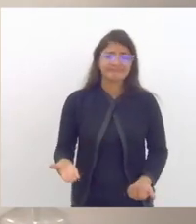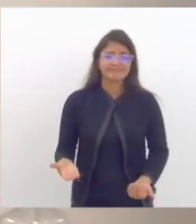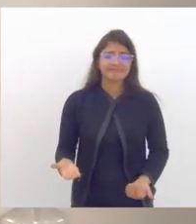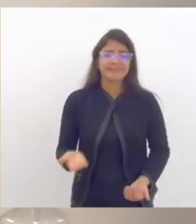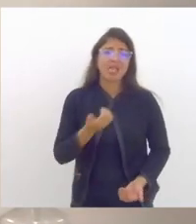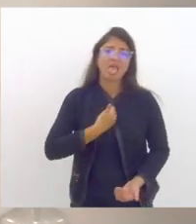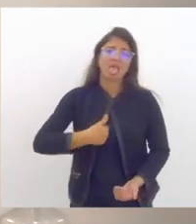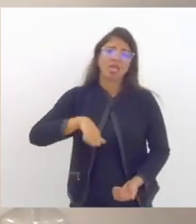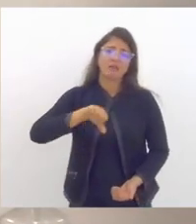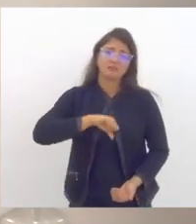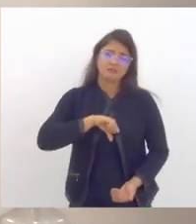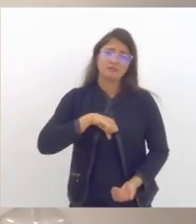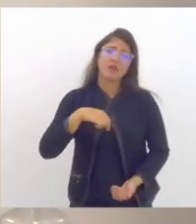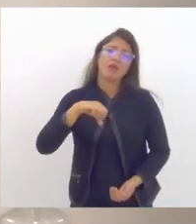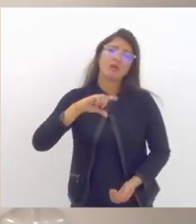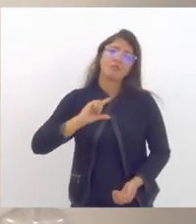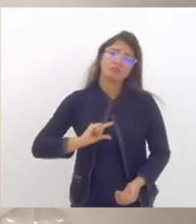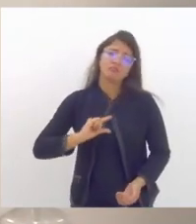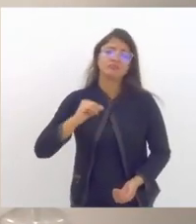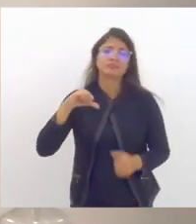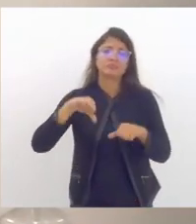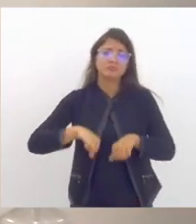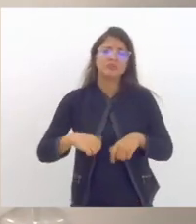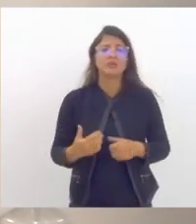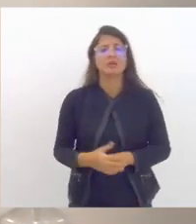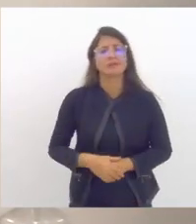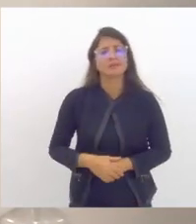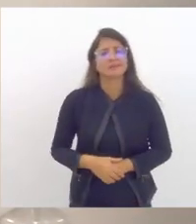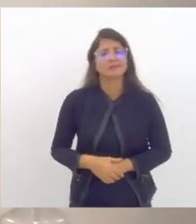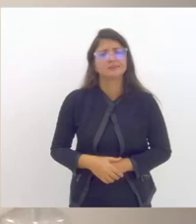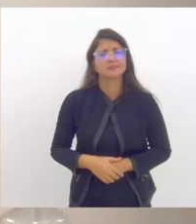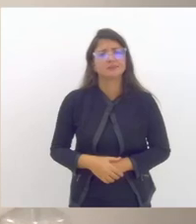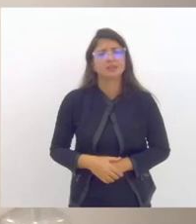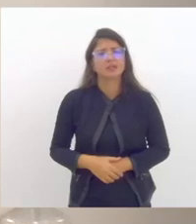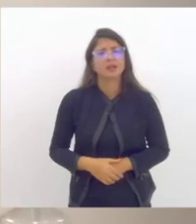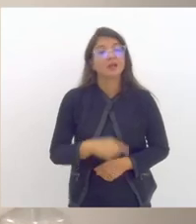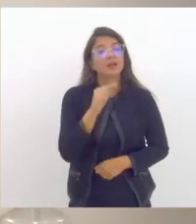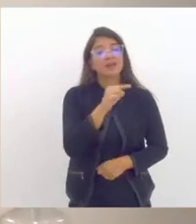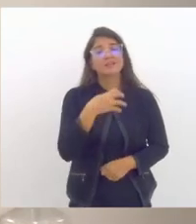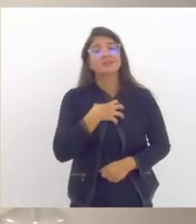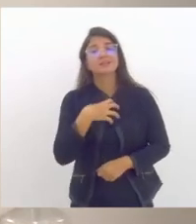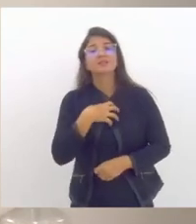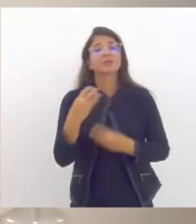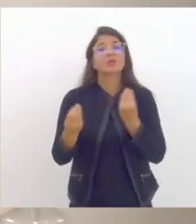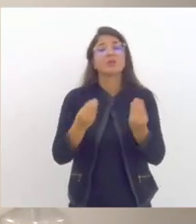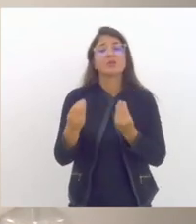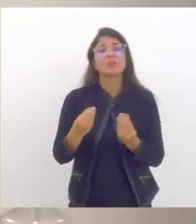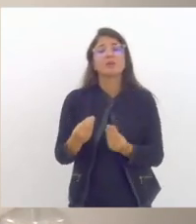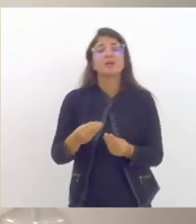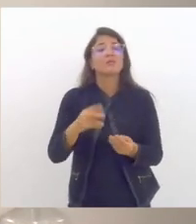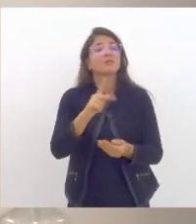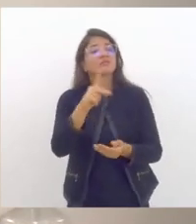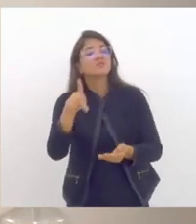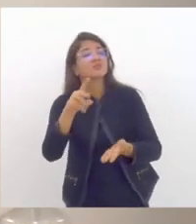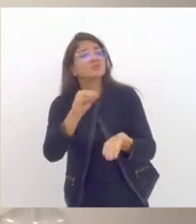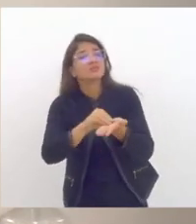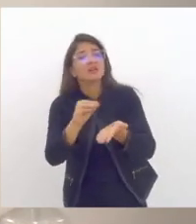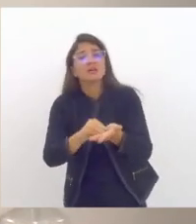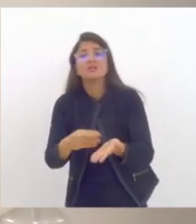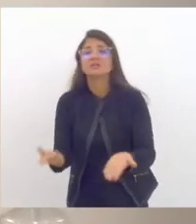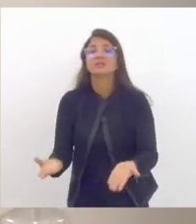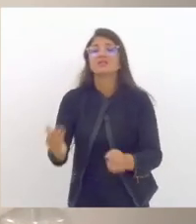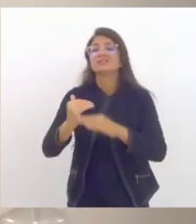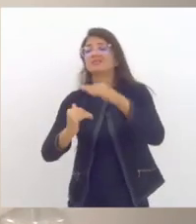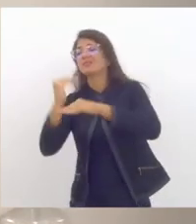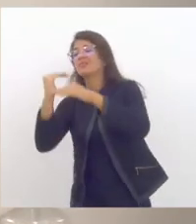de que é possível construir um caminho para o seu futuro ele se vê ali fadado a falta de professores e a reprodução das desigualdades